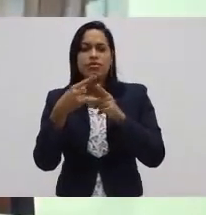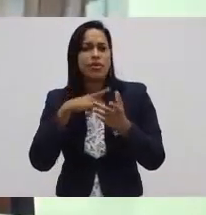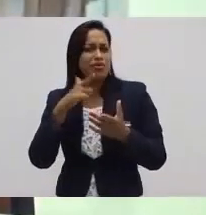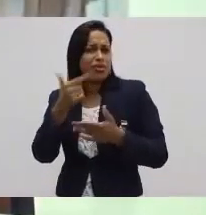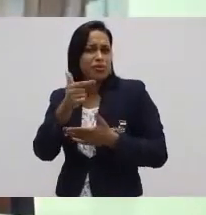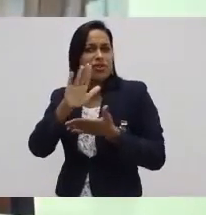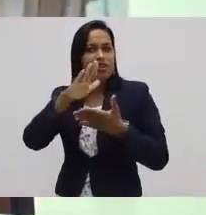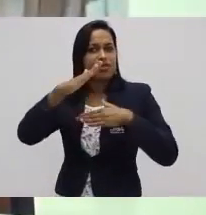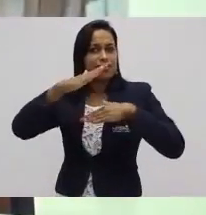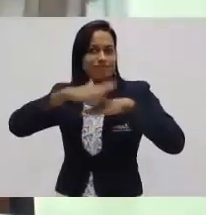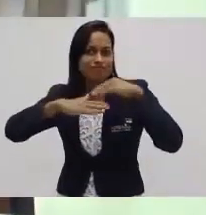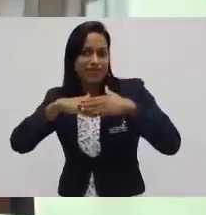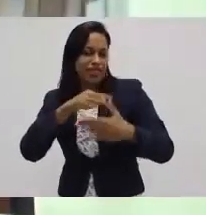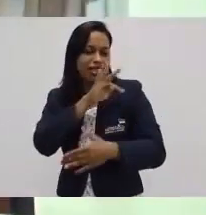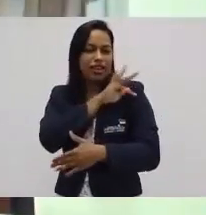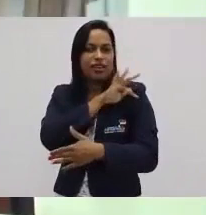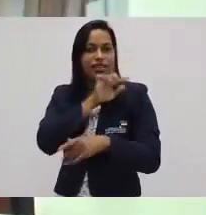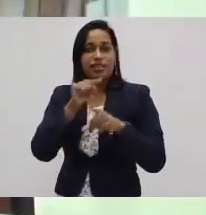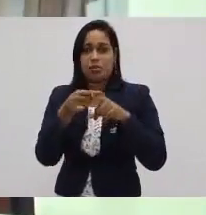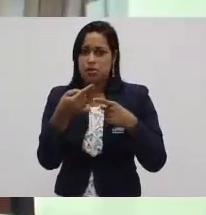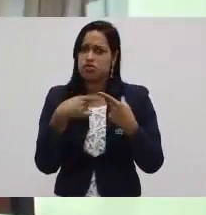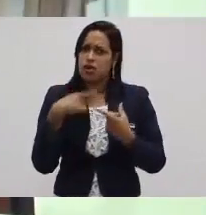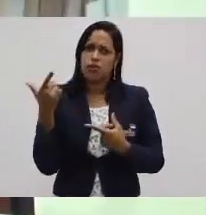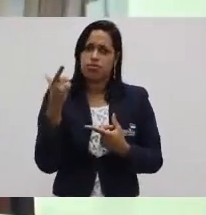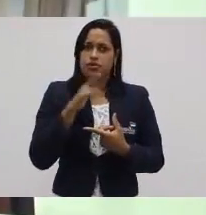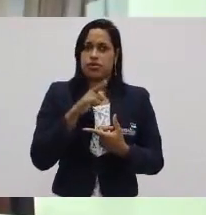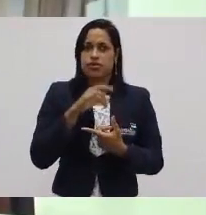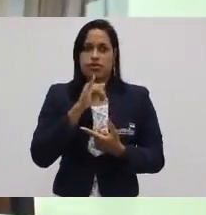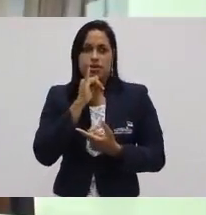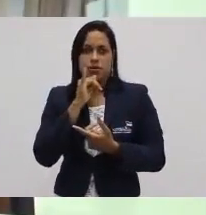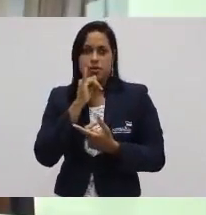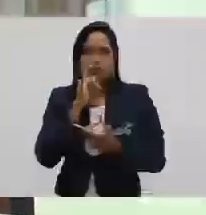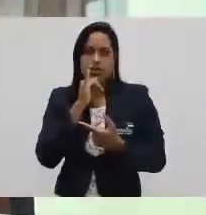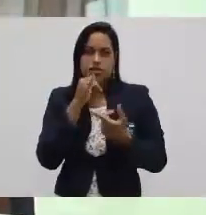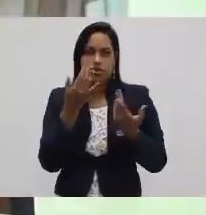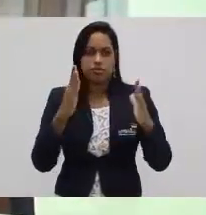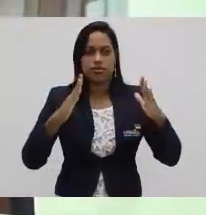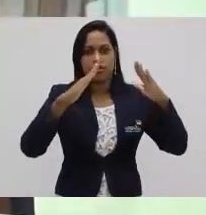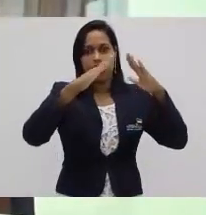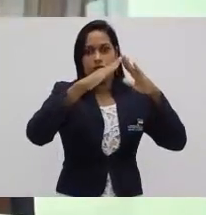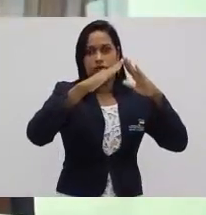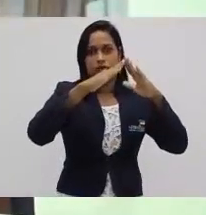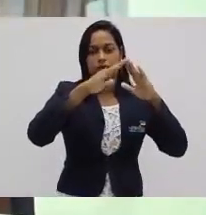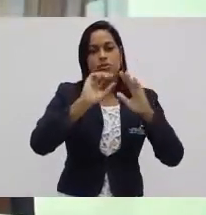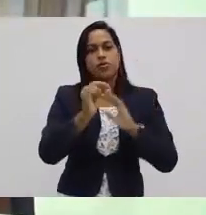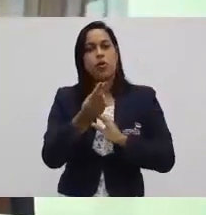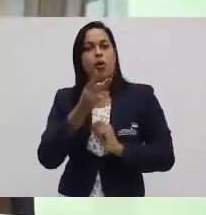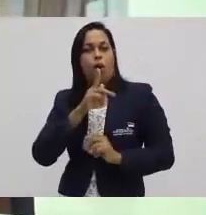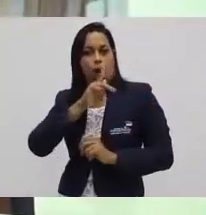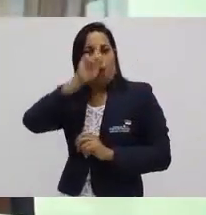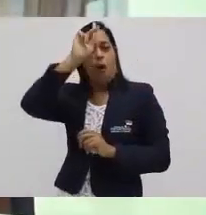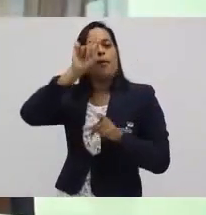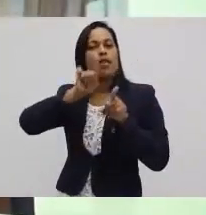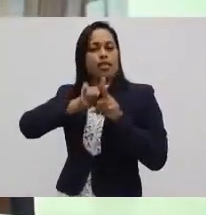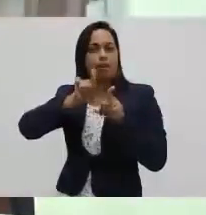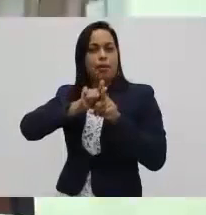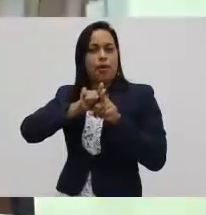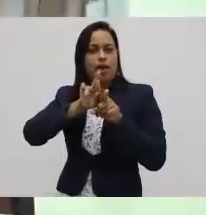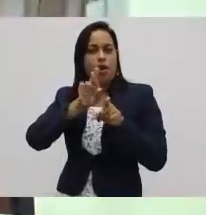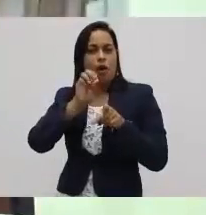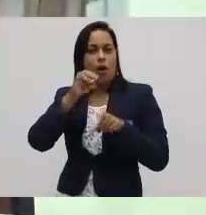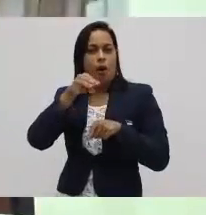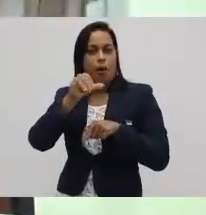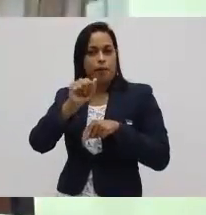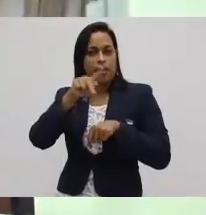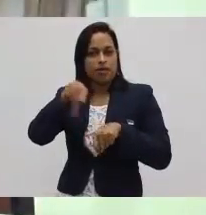funcionava bem. Que é o exemplo da pirâmide, o exemplo dos aquedutos lá de Roma, que existem também até hoje.